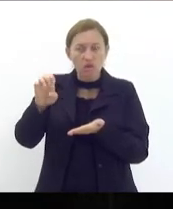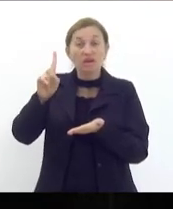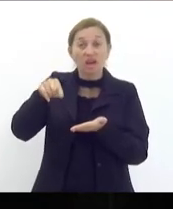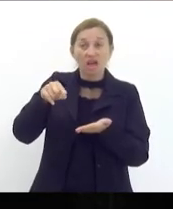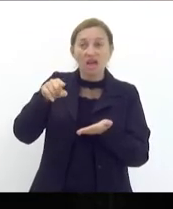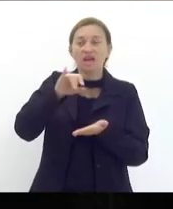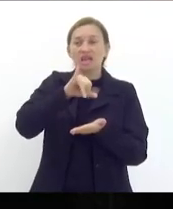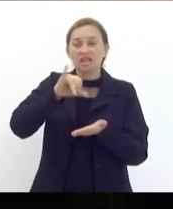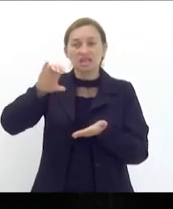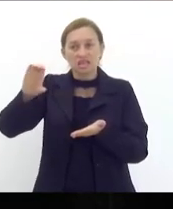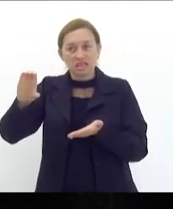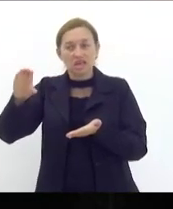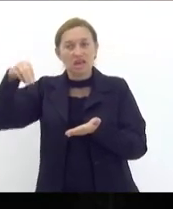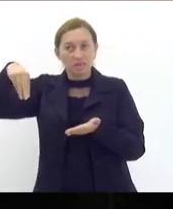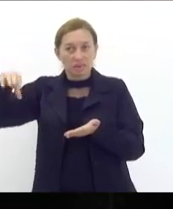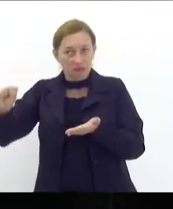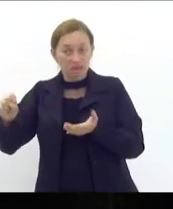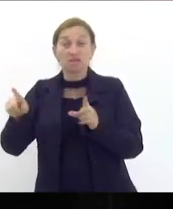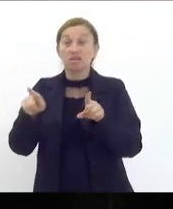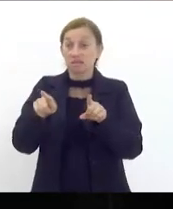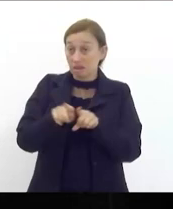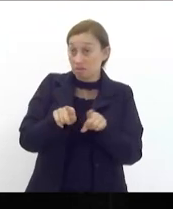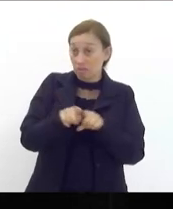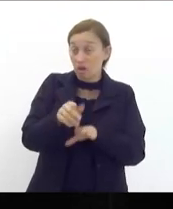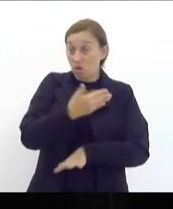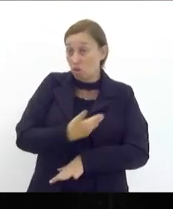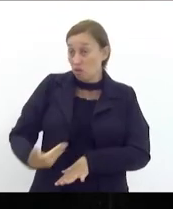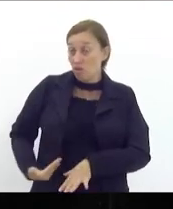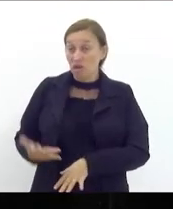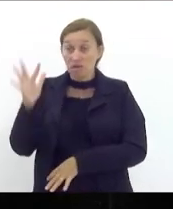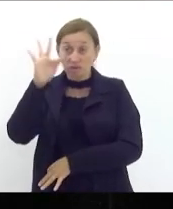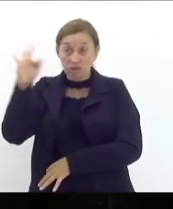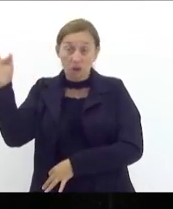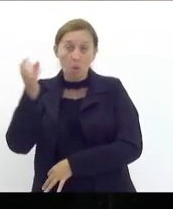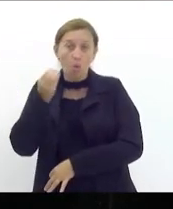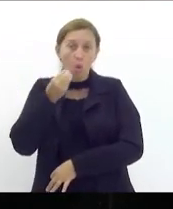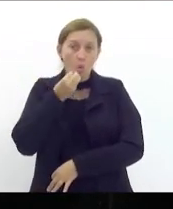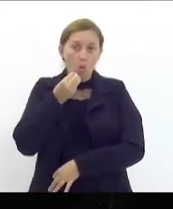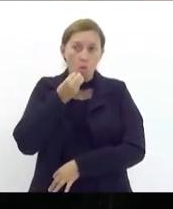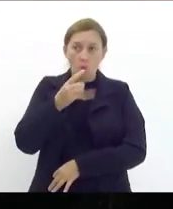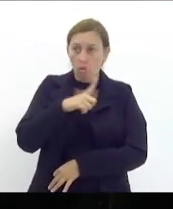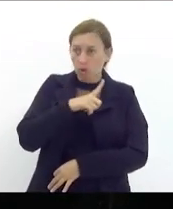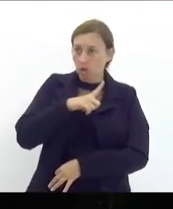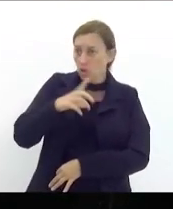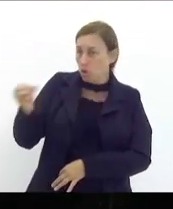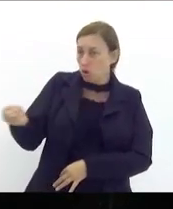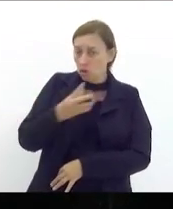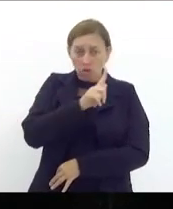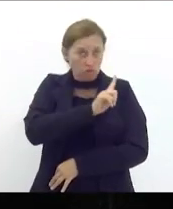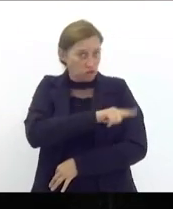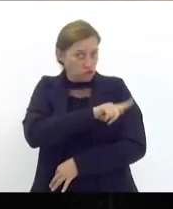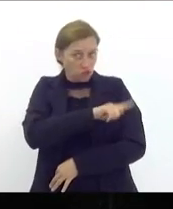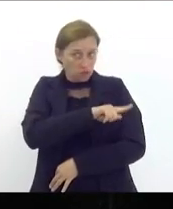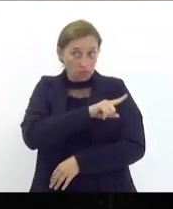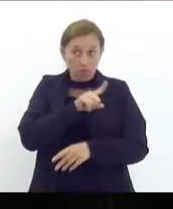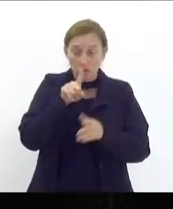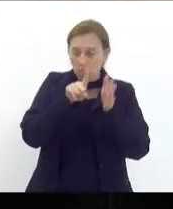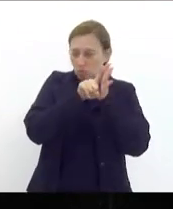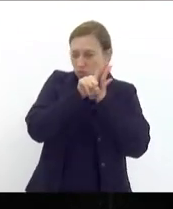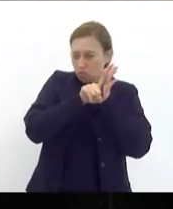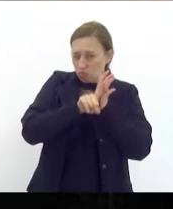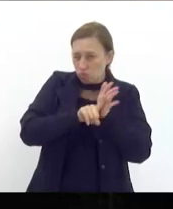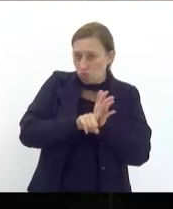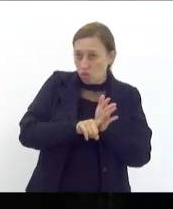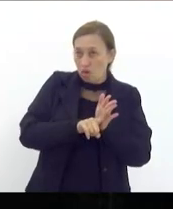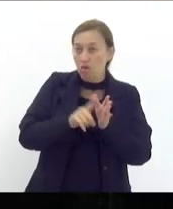ICMS e agora o governo federal tem uma grande oportunidade sob uma nova gestão de fazer essa revisão e